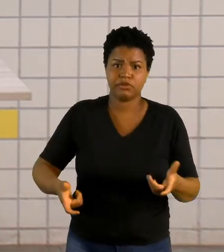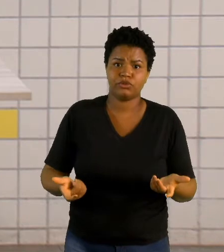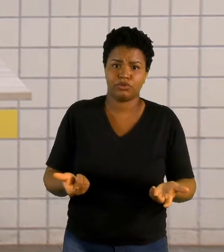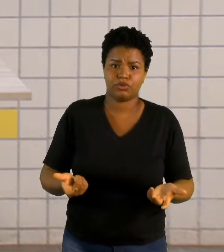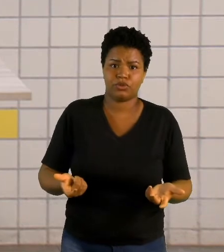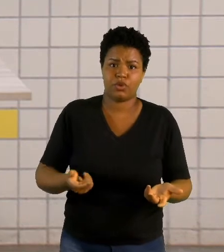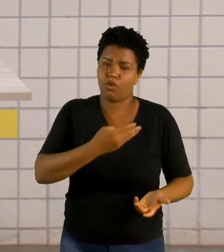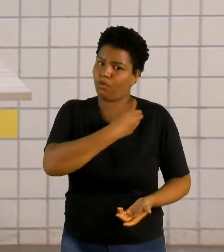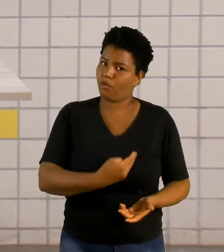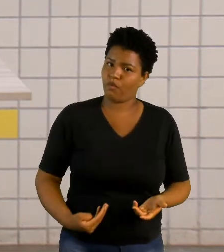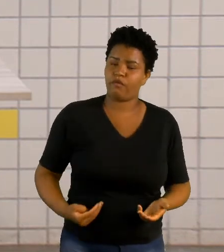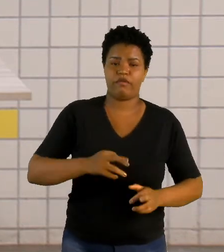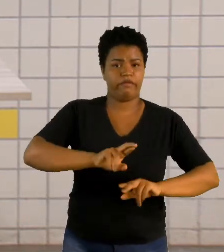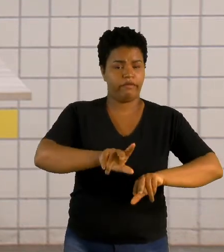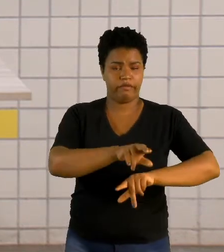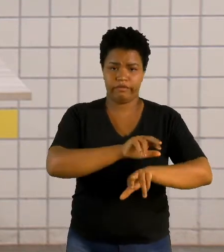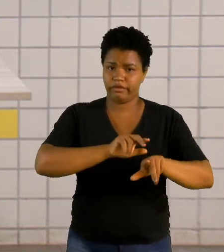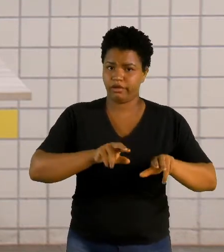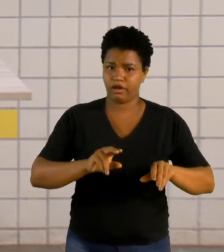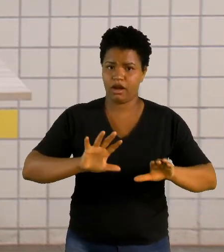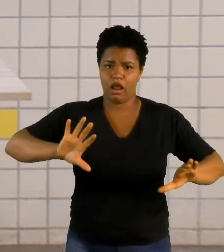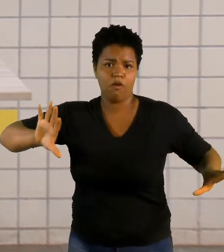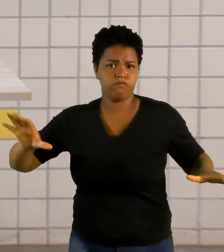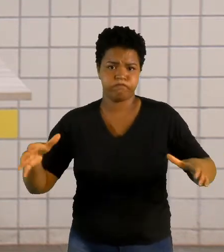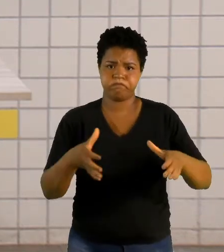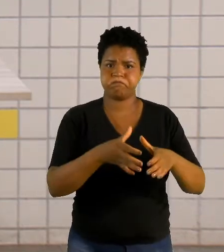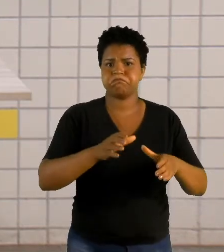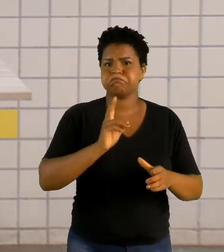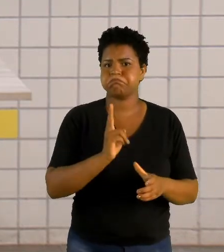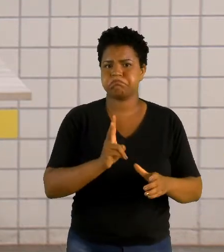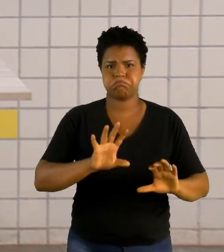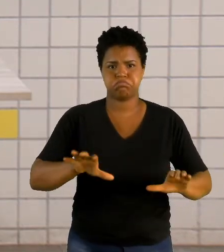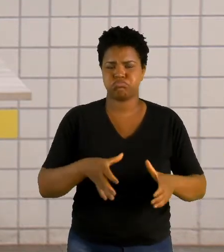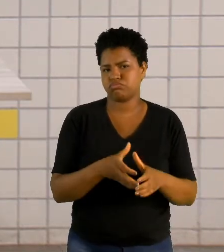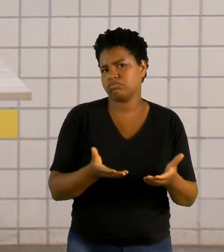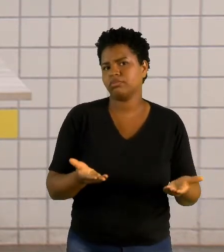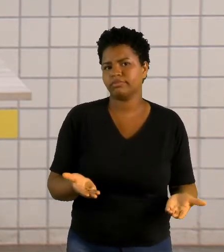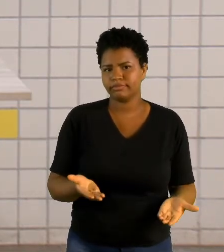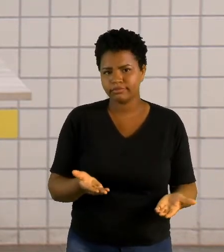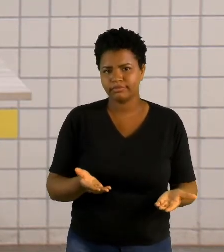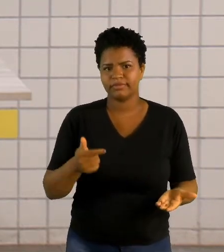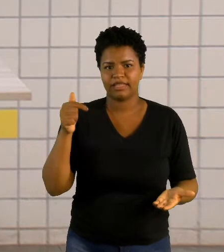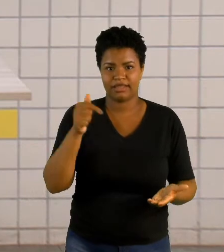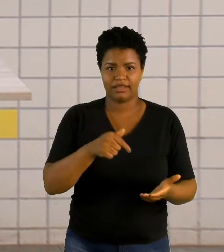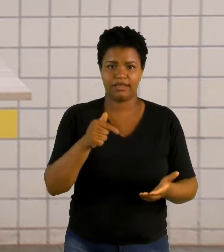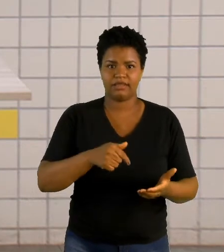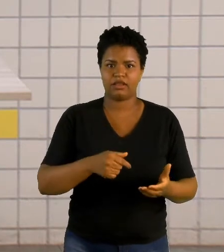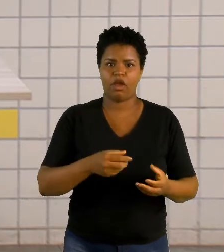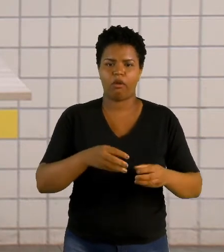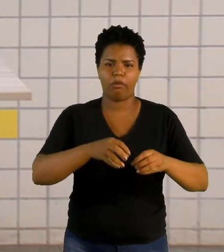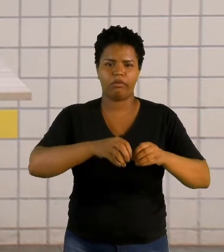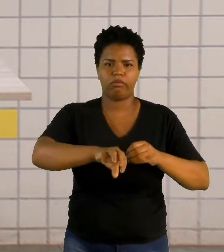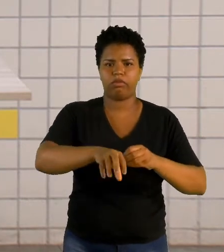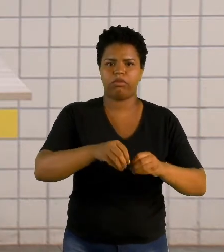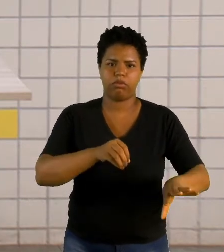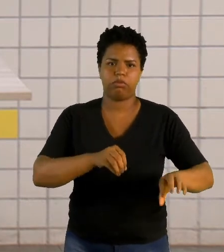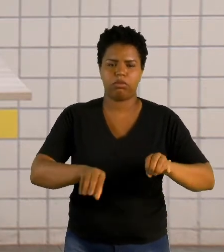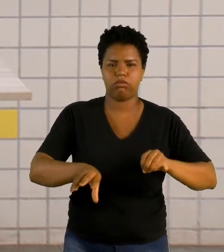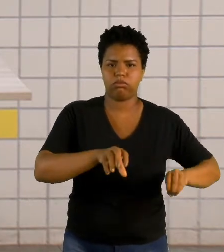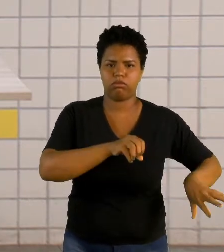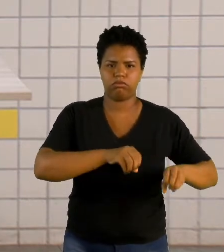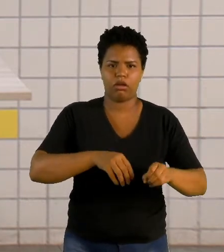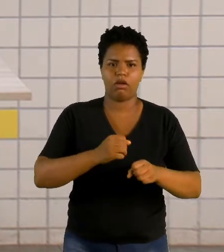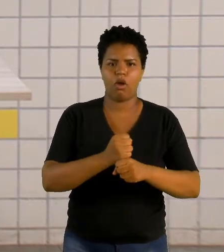governos diferentes e colocou tudo no mesmo bloco. E esse mesmo bloco começou a se fragmentar a partir de 1991.